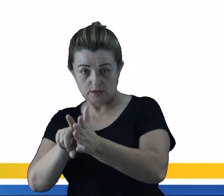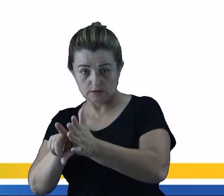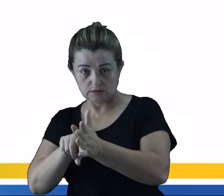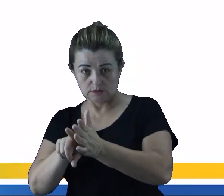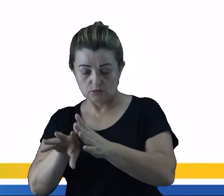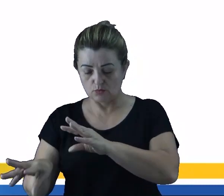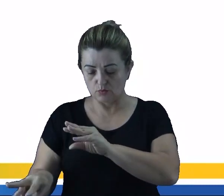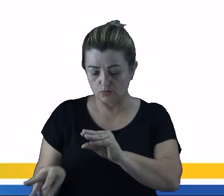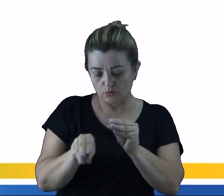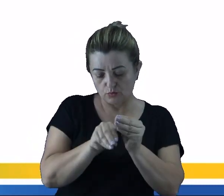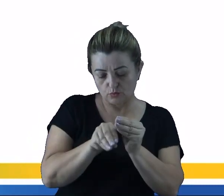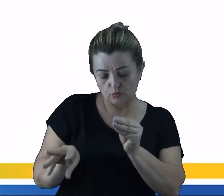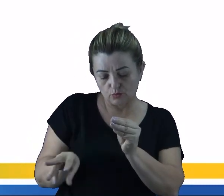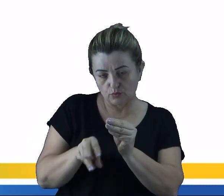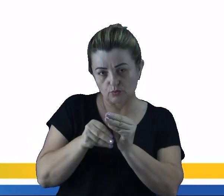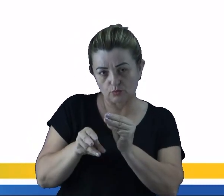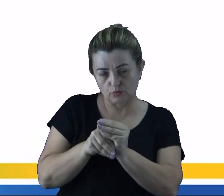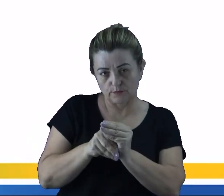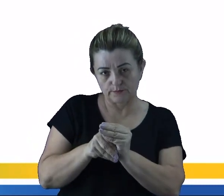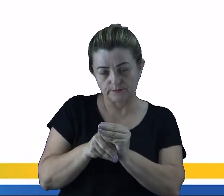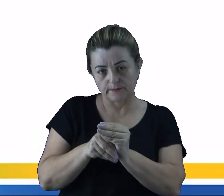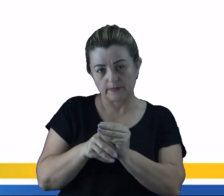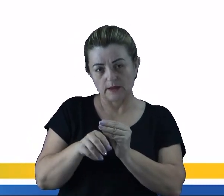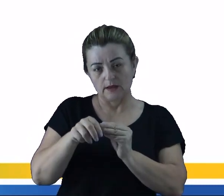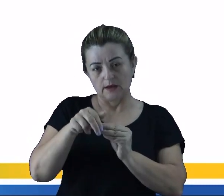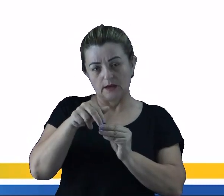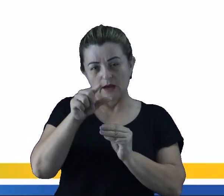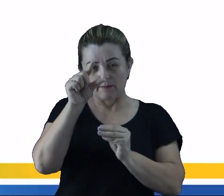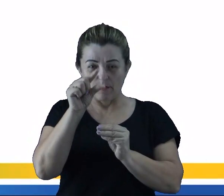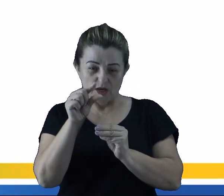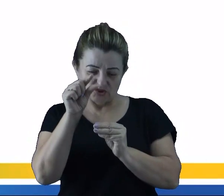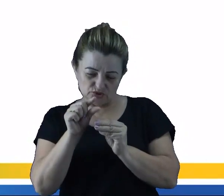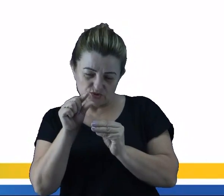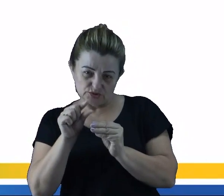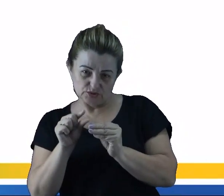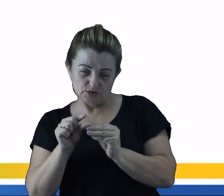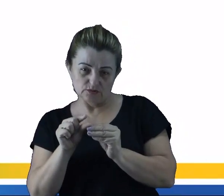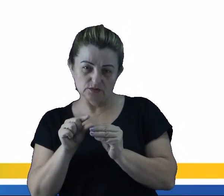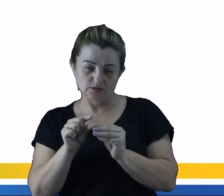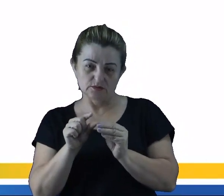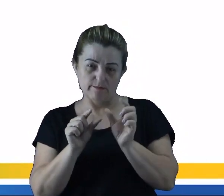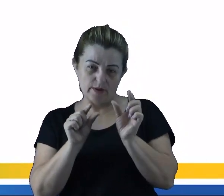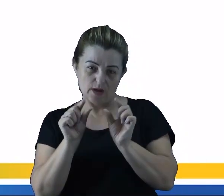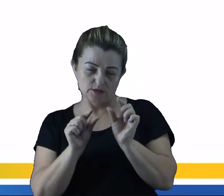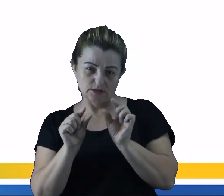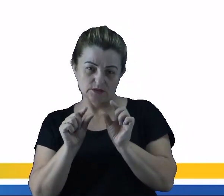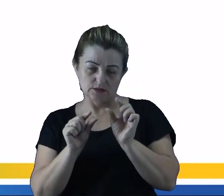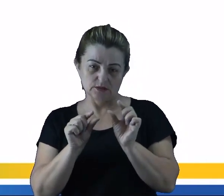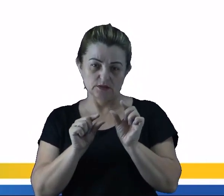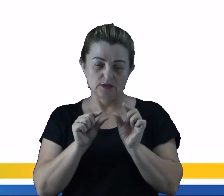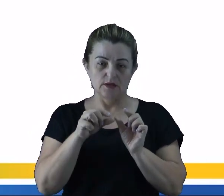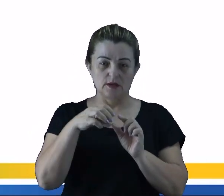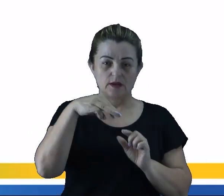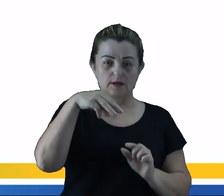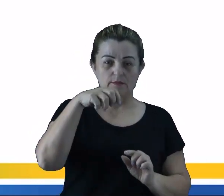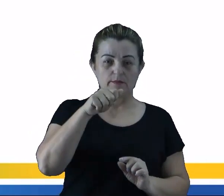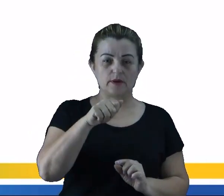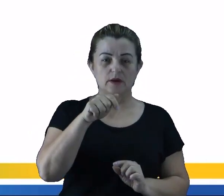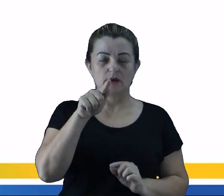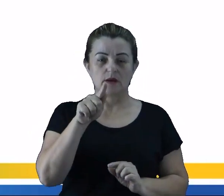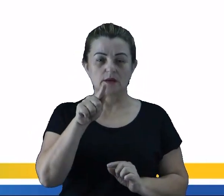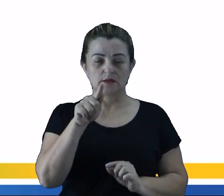misturam o LCC a nanopartículas magnéticas. Já fica aí a dica, essa palavra, né? Magnética.